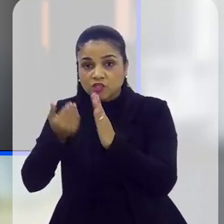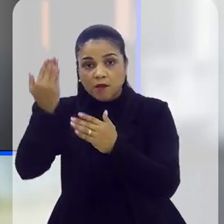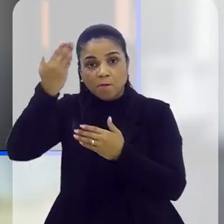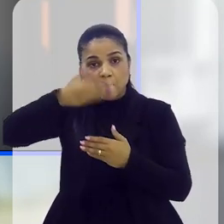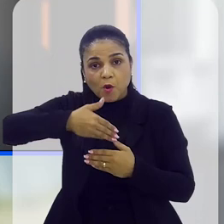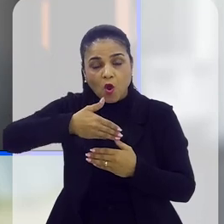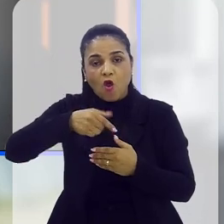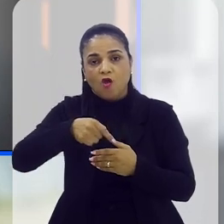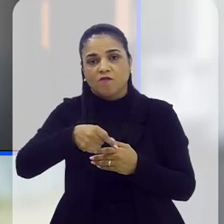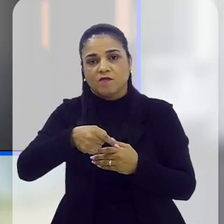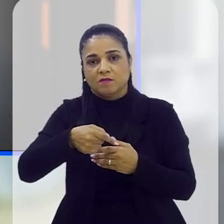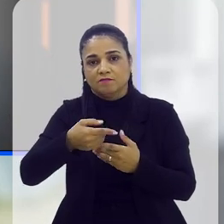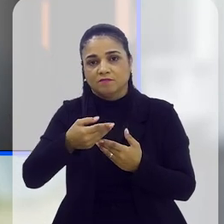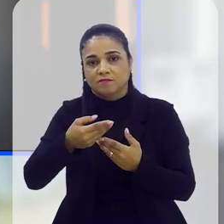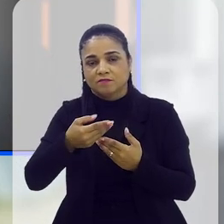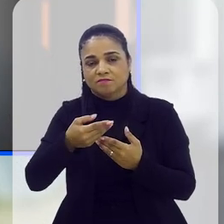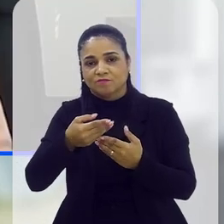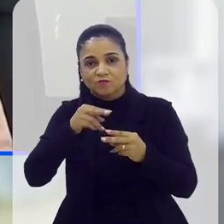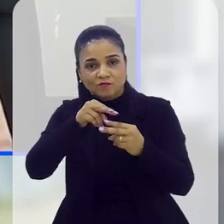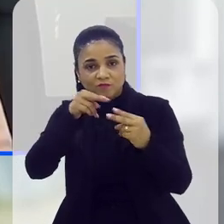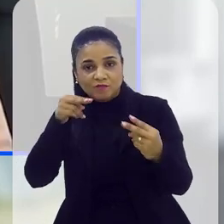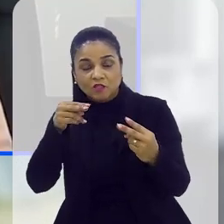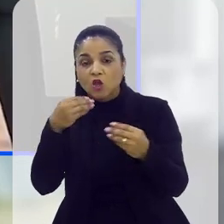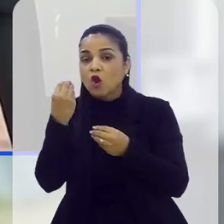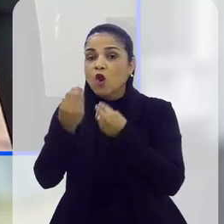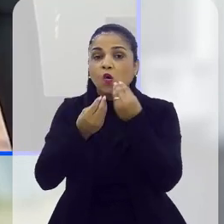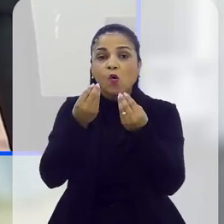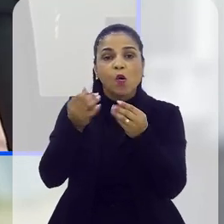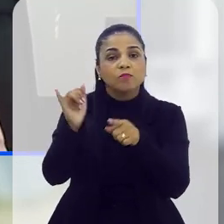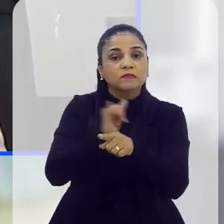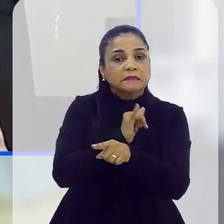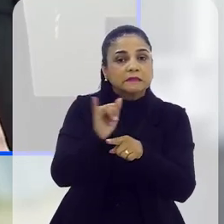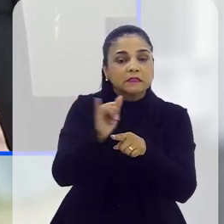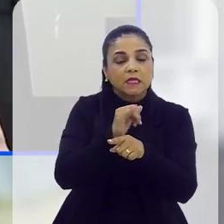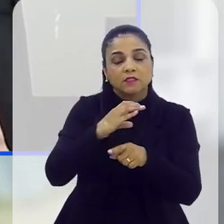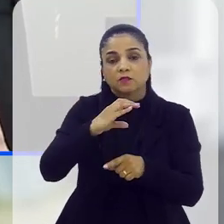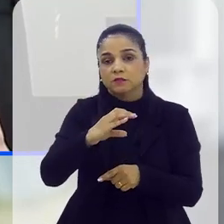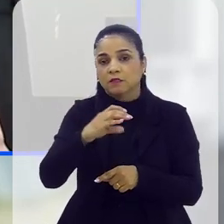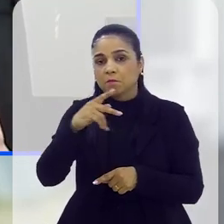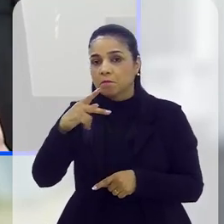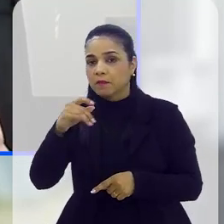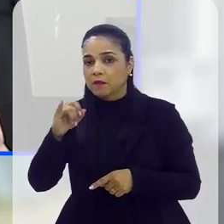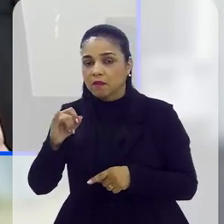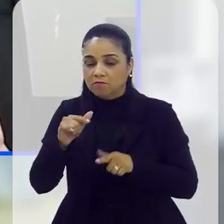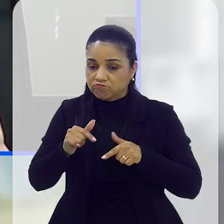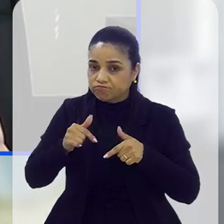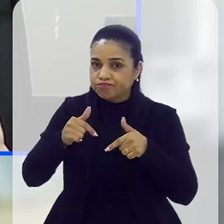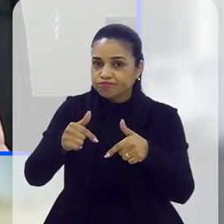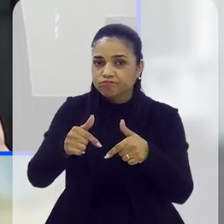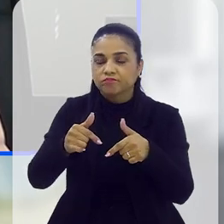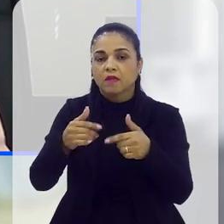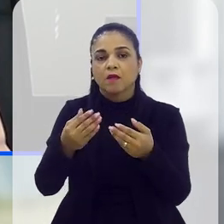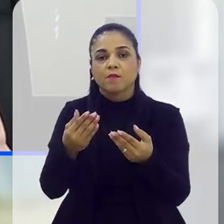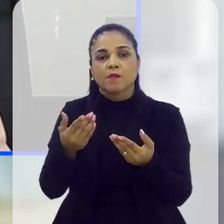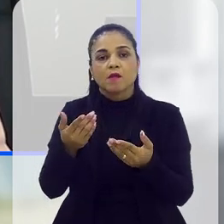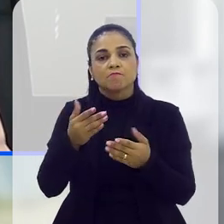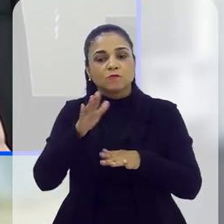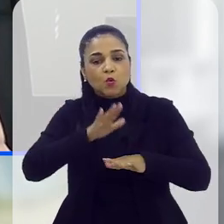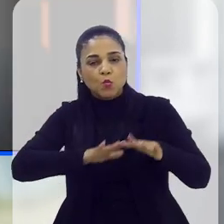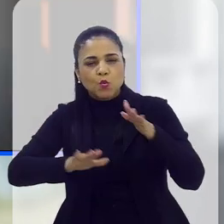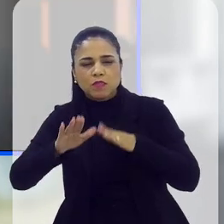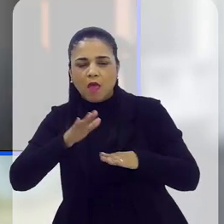você retirar as provas do ar, enfim, de que forma também a CPI vai atuar nesse sentido para